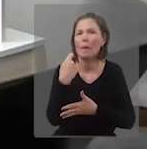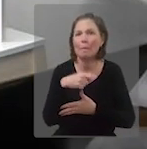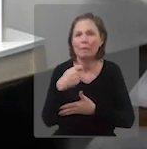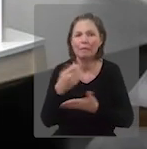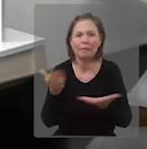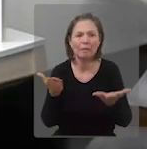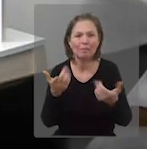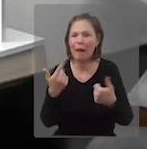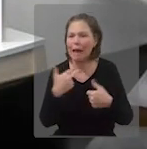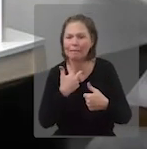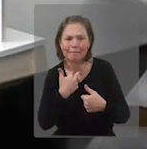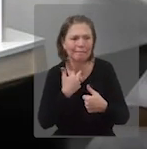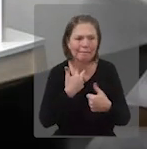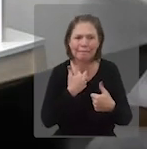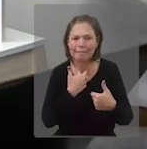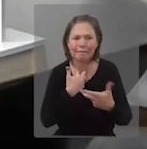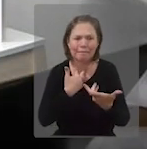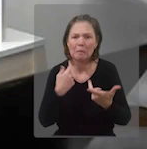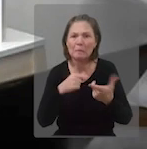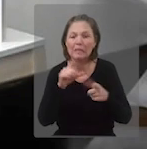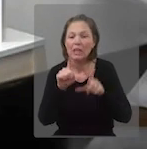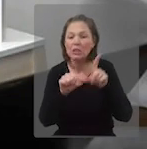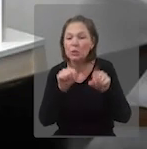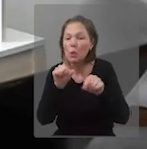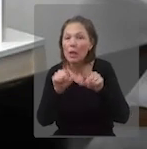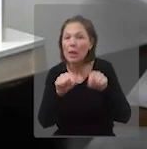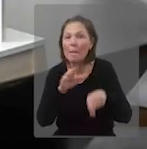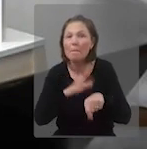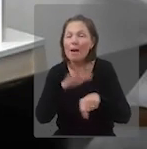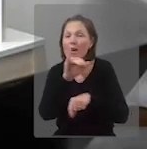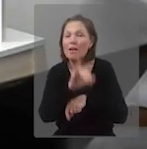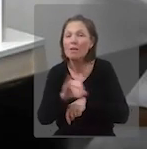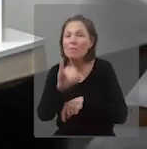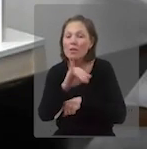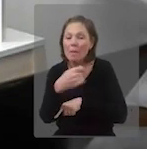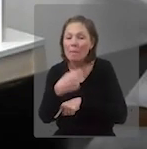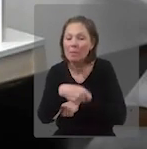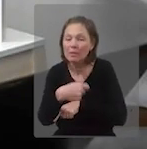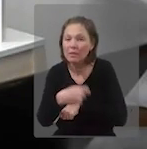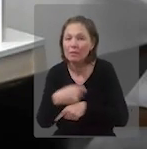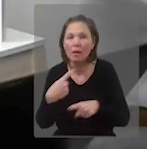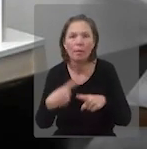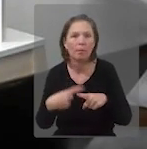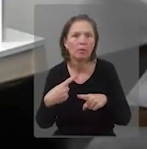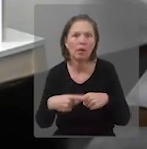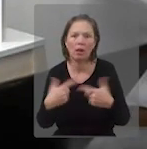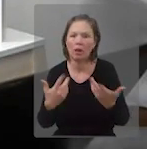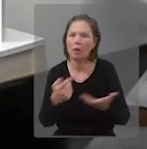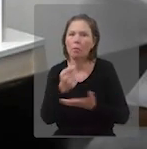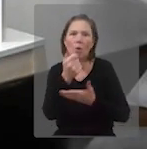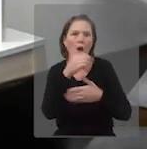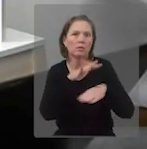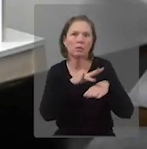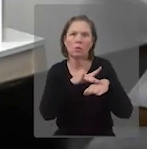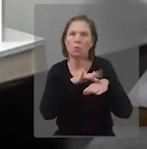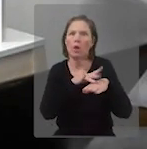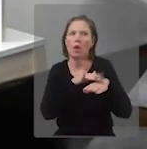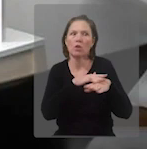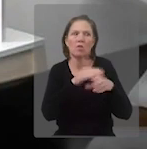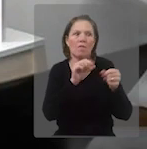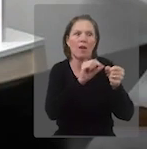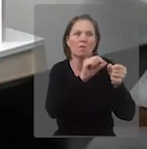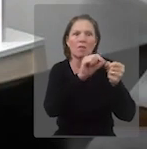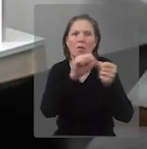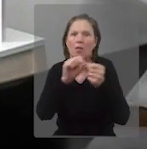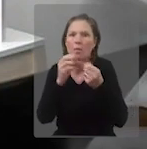a gente precisa descartar, muitas vezes, aquilo que é necessário, né, porque senão a gente fica doente até,